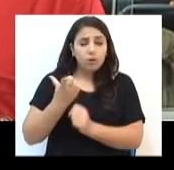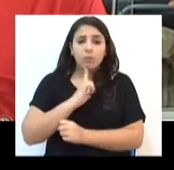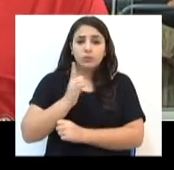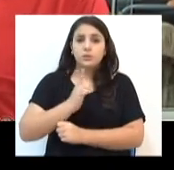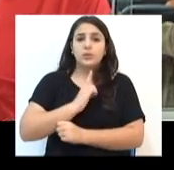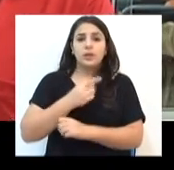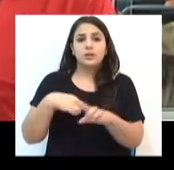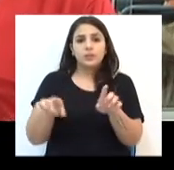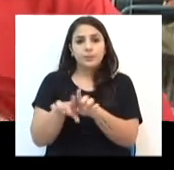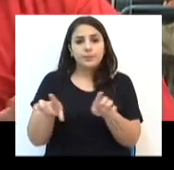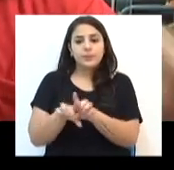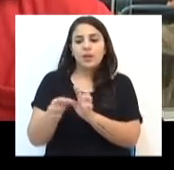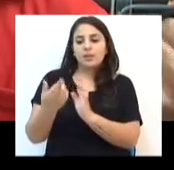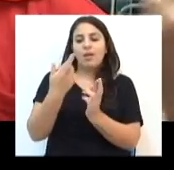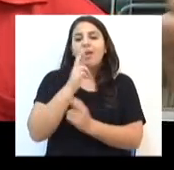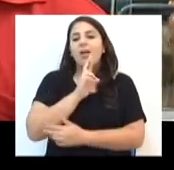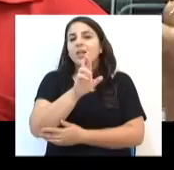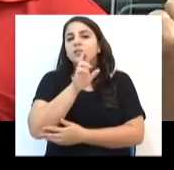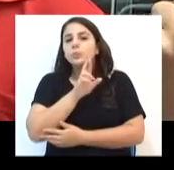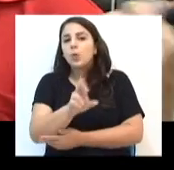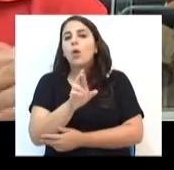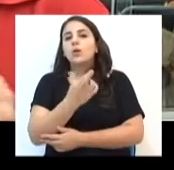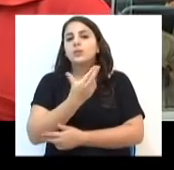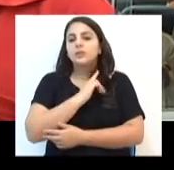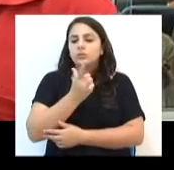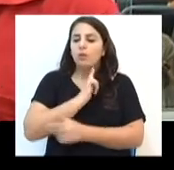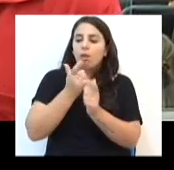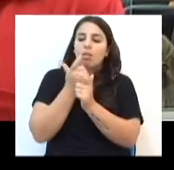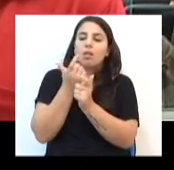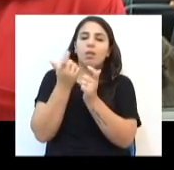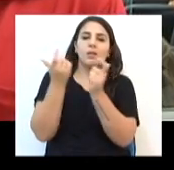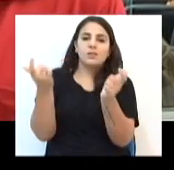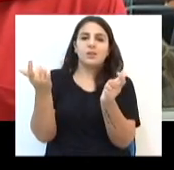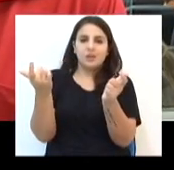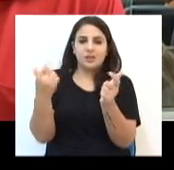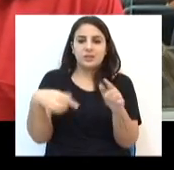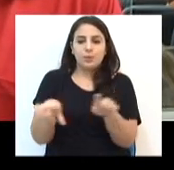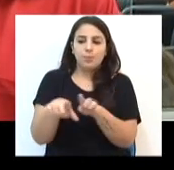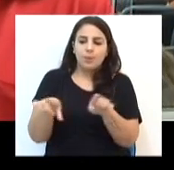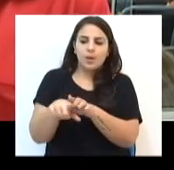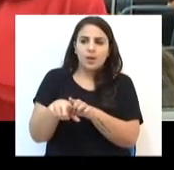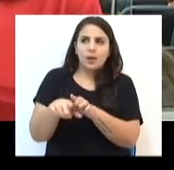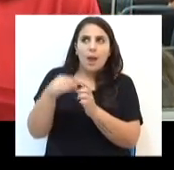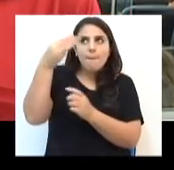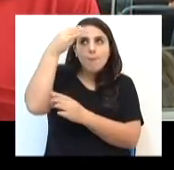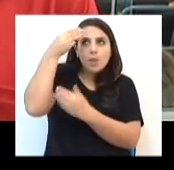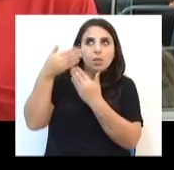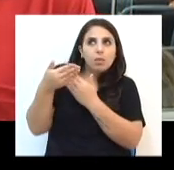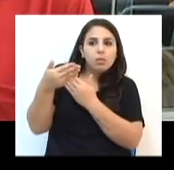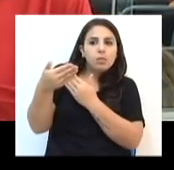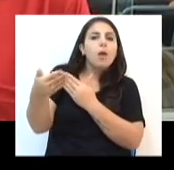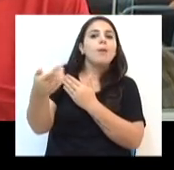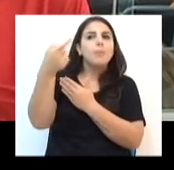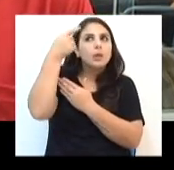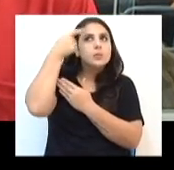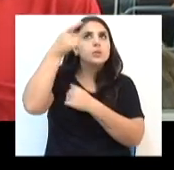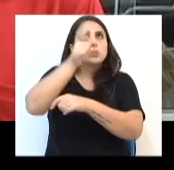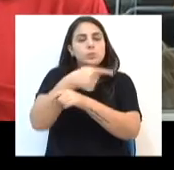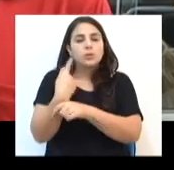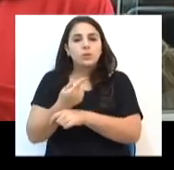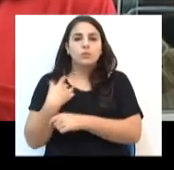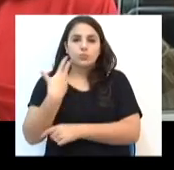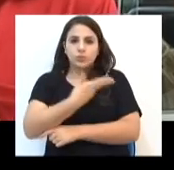possibilitar essa resposta que tínhamos lá atrás, de crescer prolongadamente e de forma sustentável,